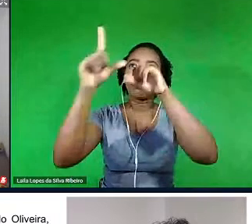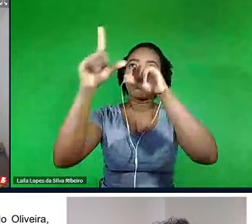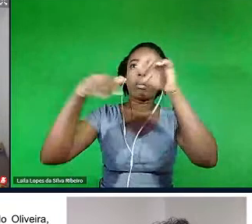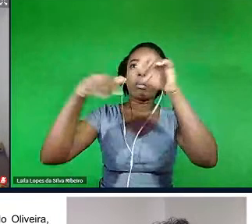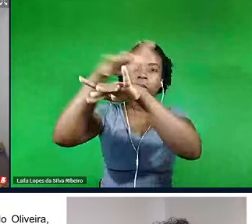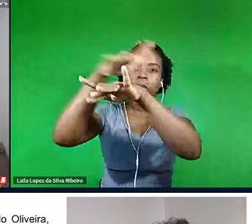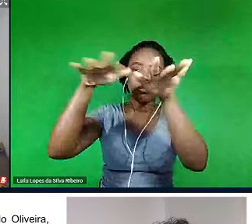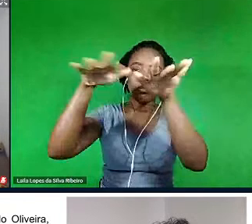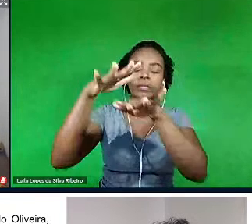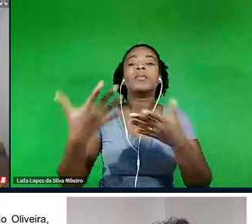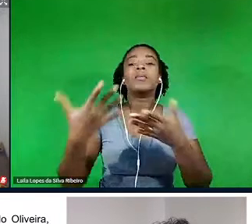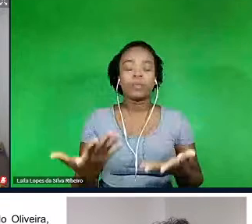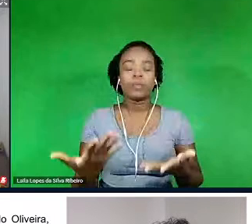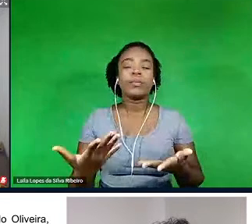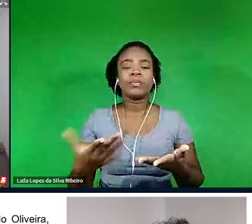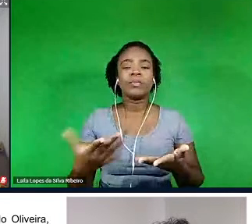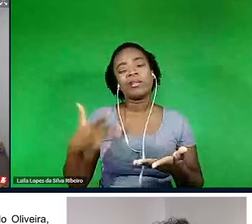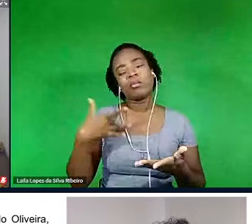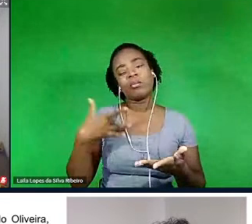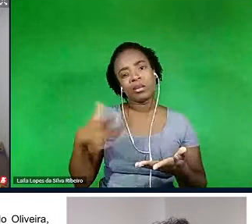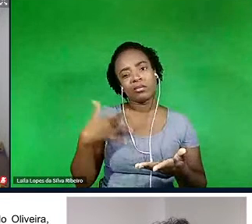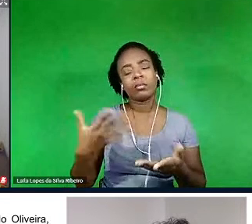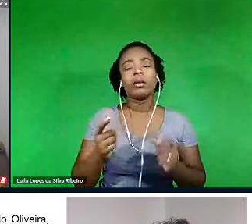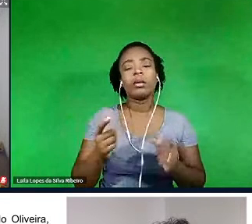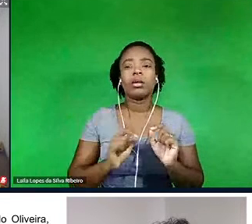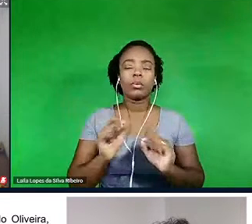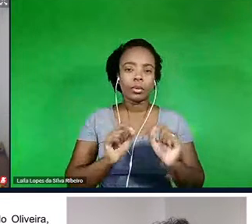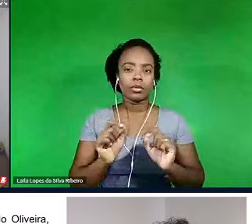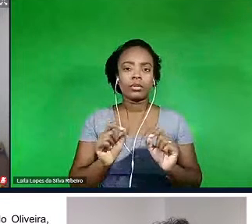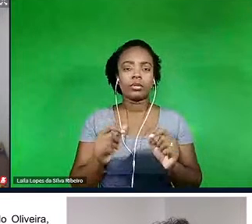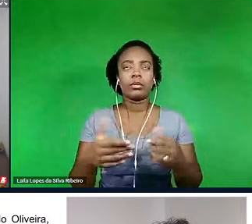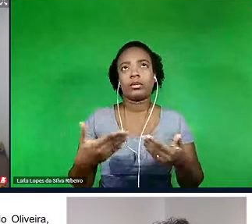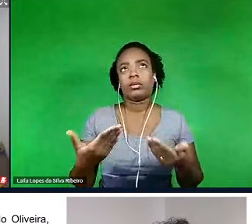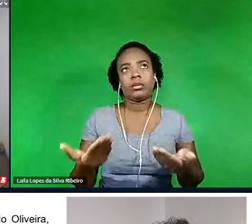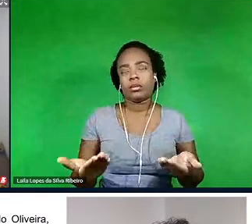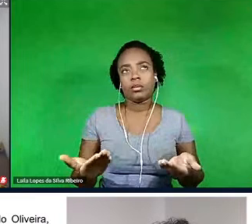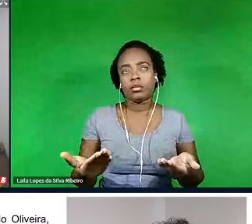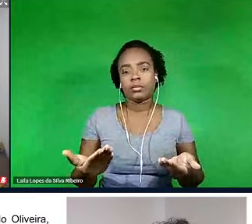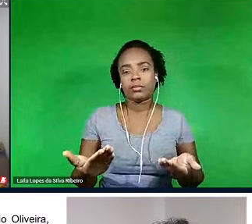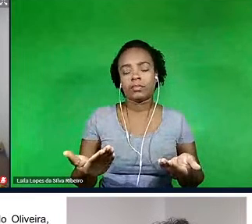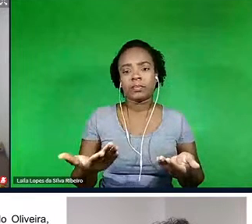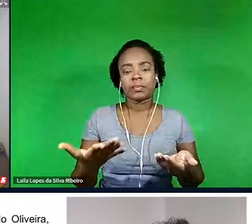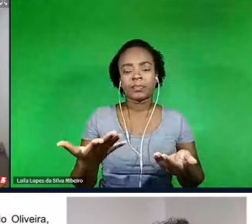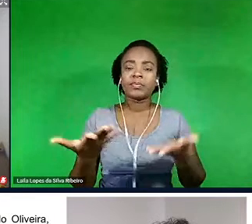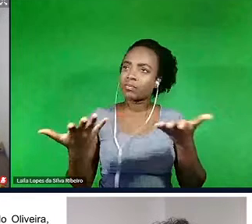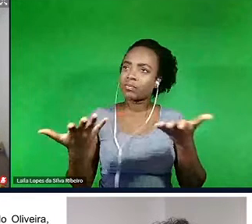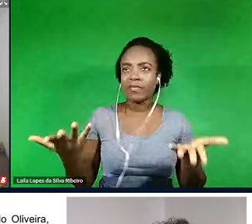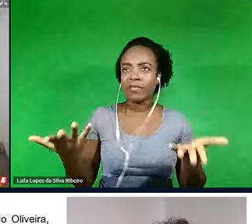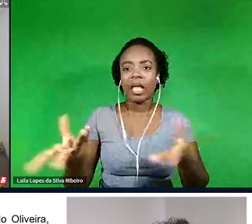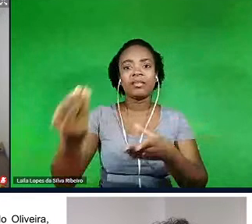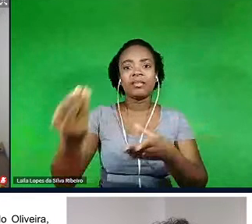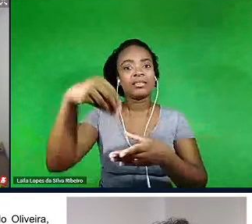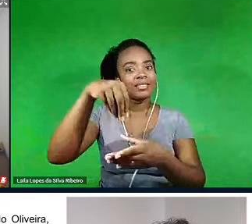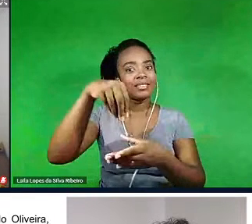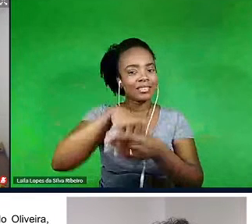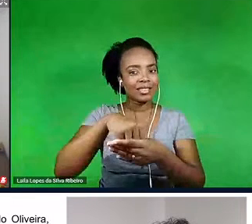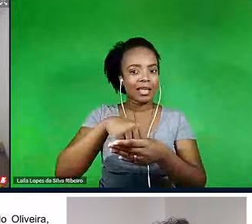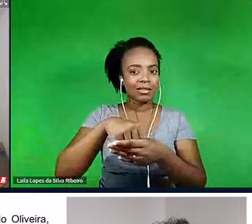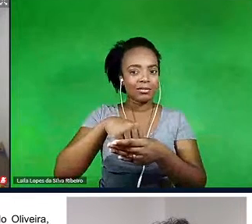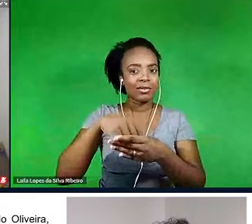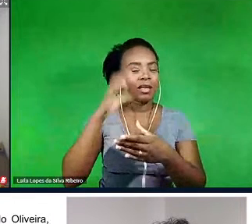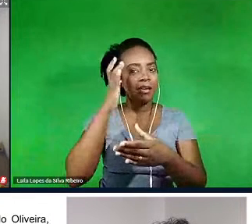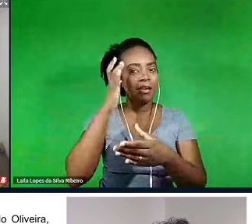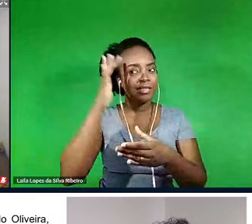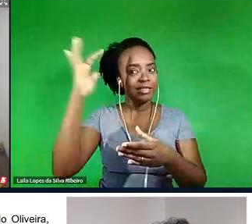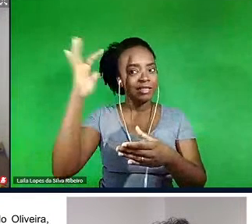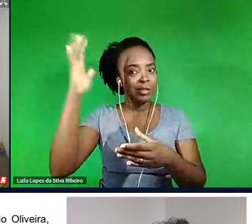infelizmente, vamos dizer assim, ele não é o, parte da, da tradição teórica do qual